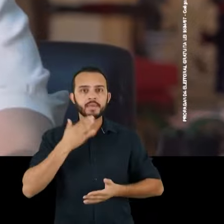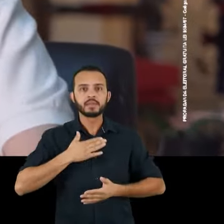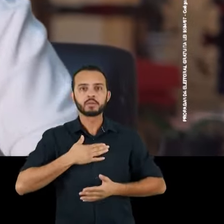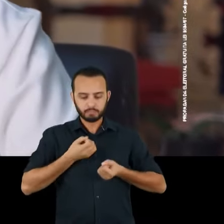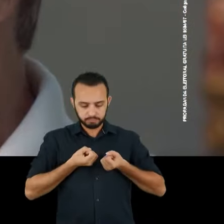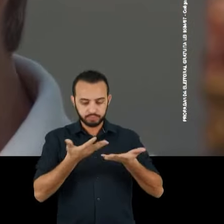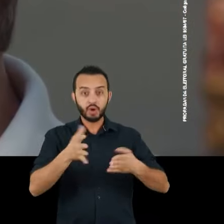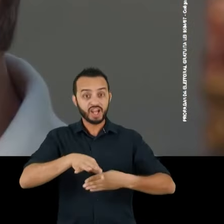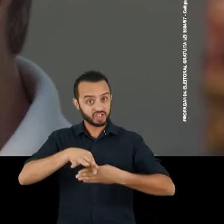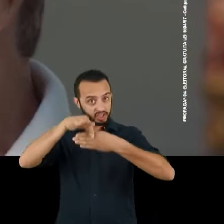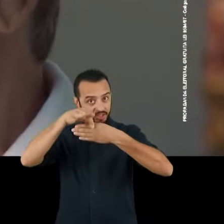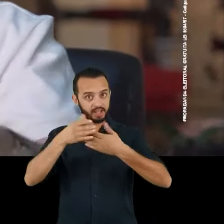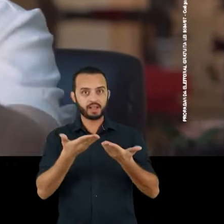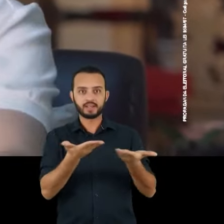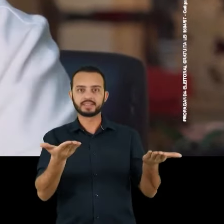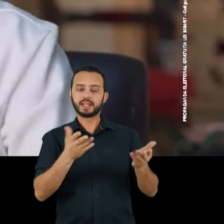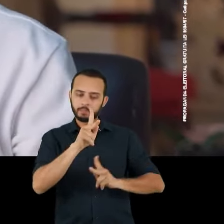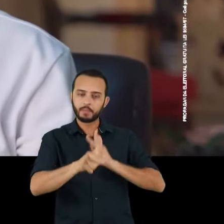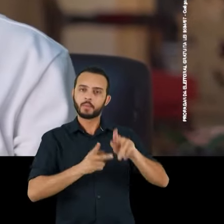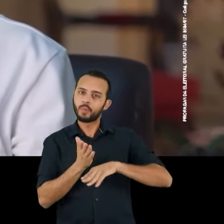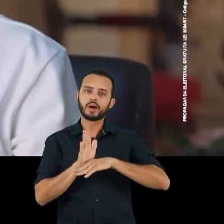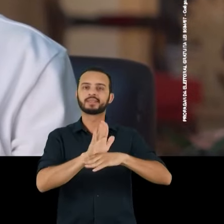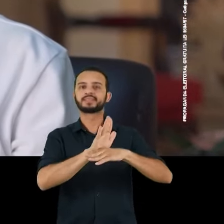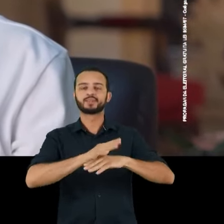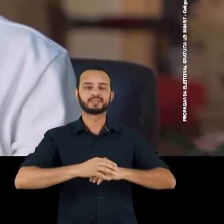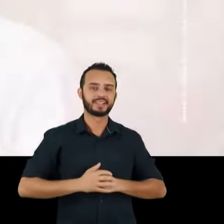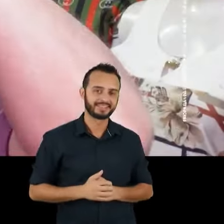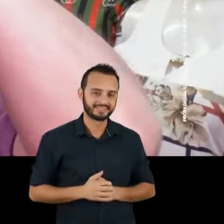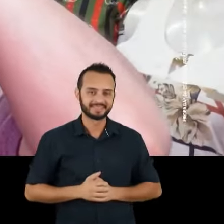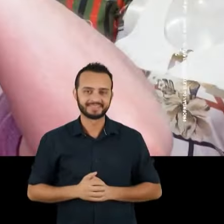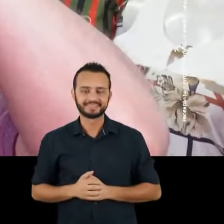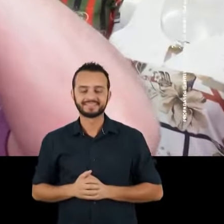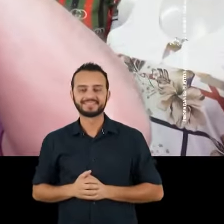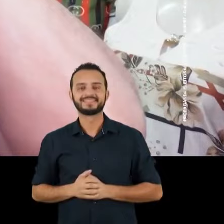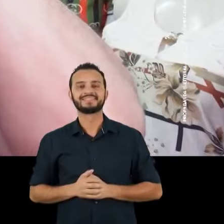de liderança e de gestão a serviço do povo de Goiás.